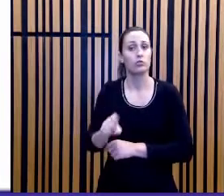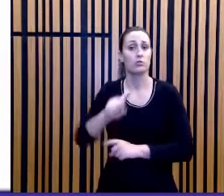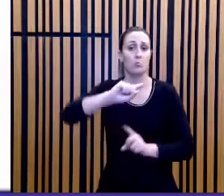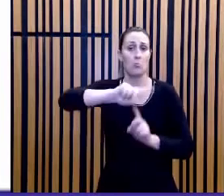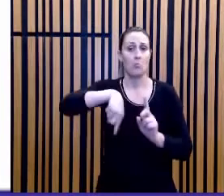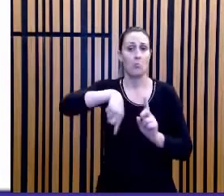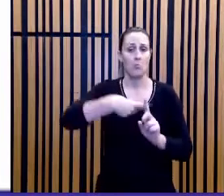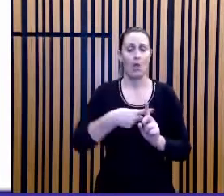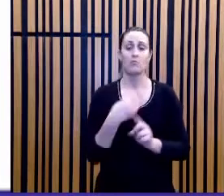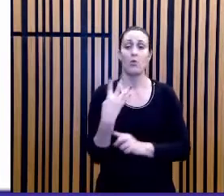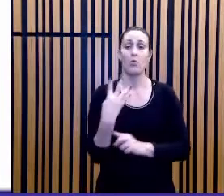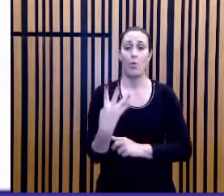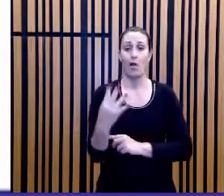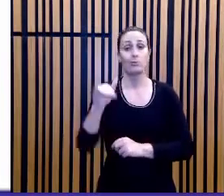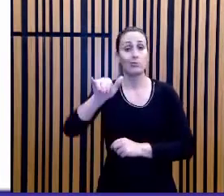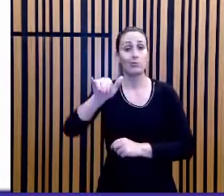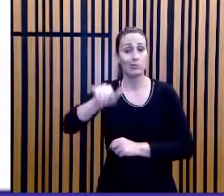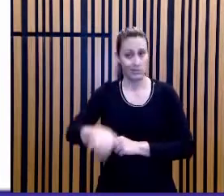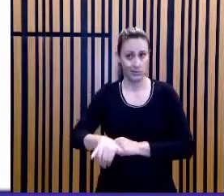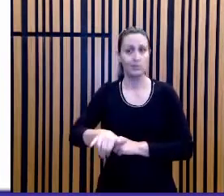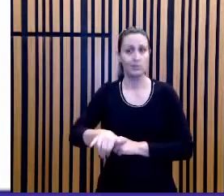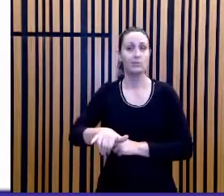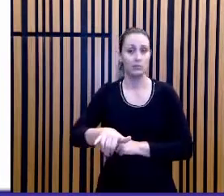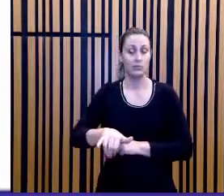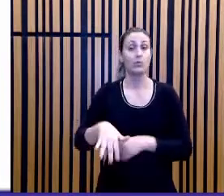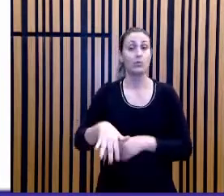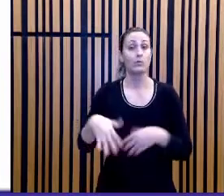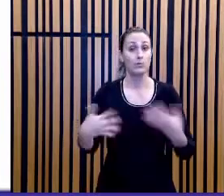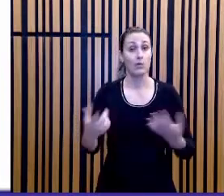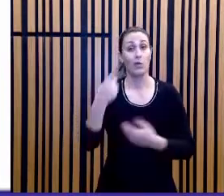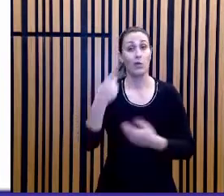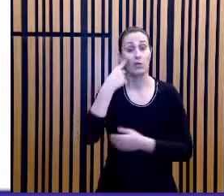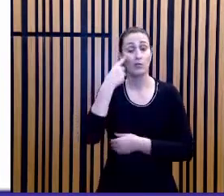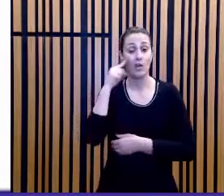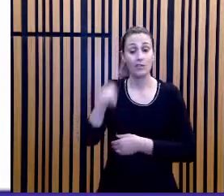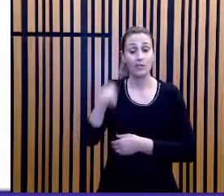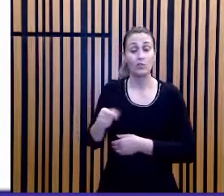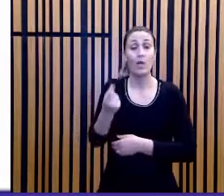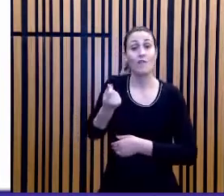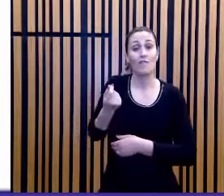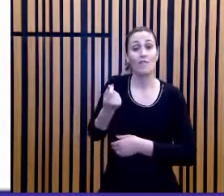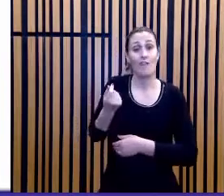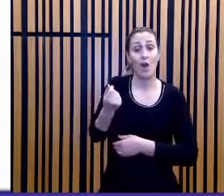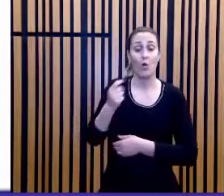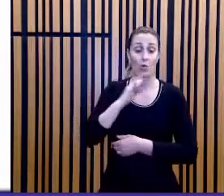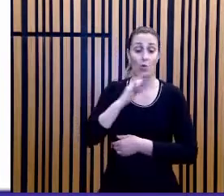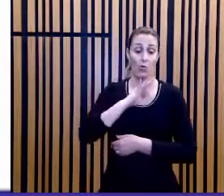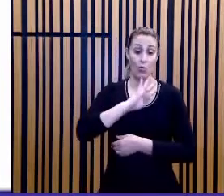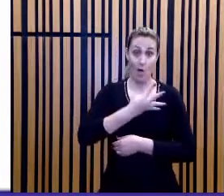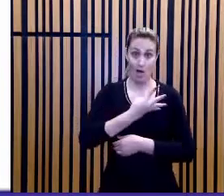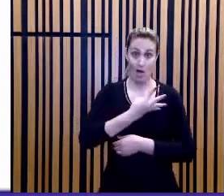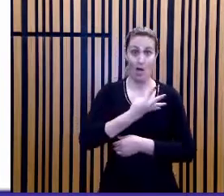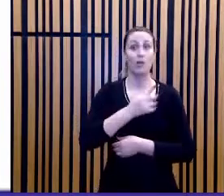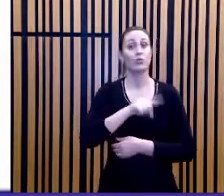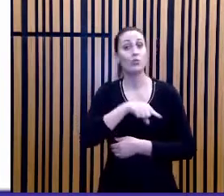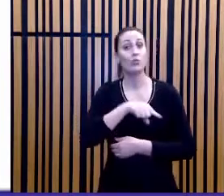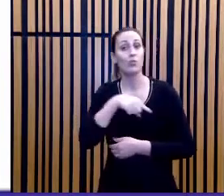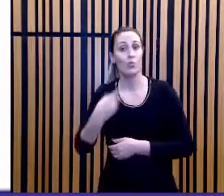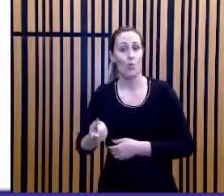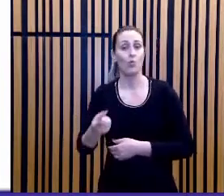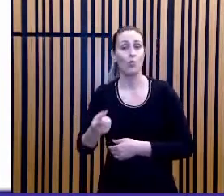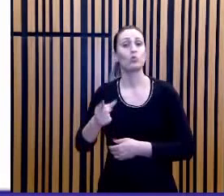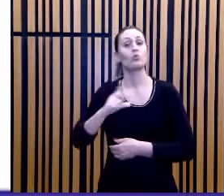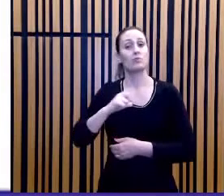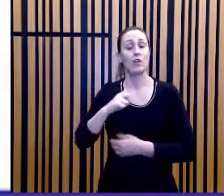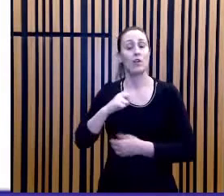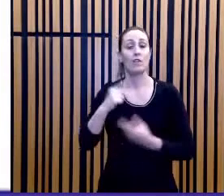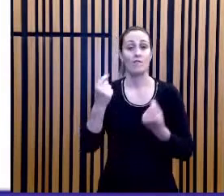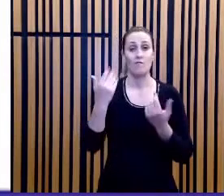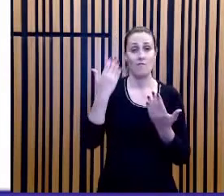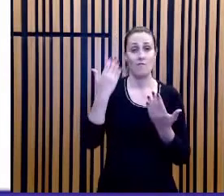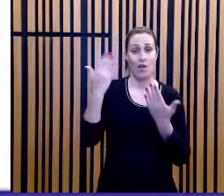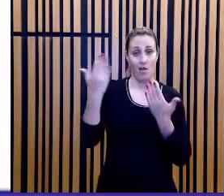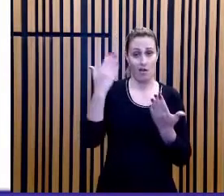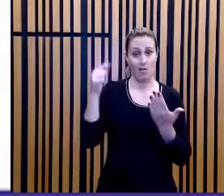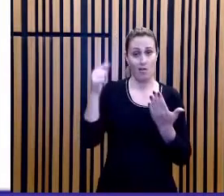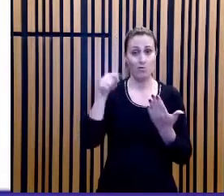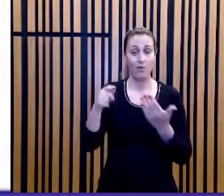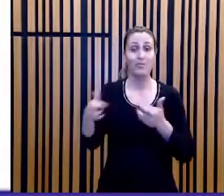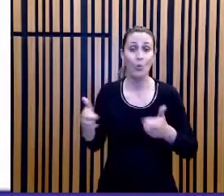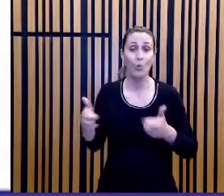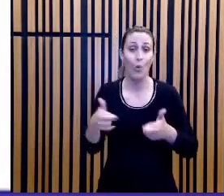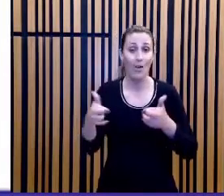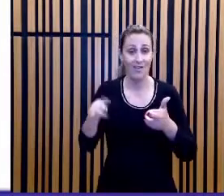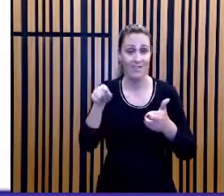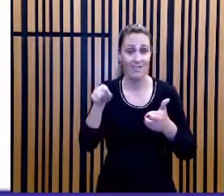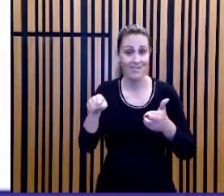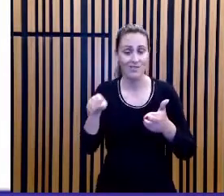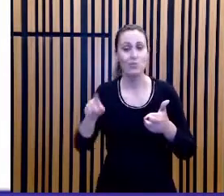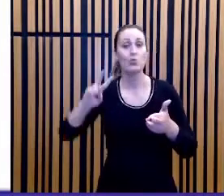mais 4Y, 8X, porque o preço dos lados paralelos ao rio é 4, 4Y, porque o preço dos lados perpendiculares ao rio é